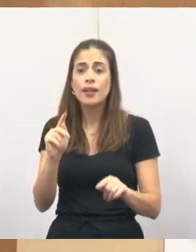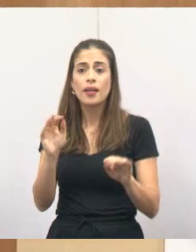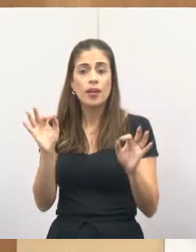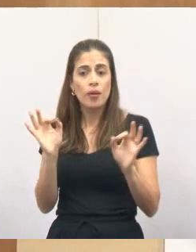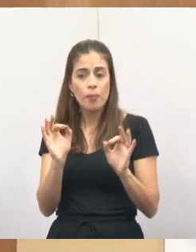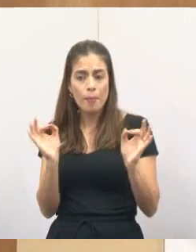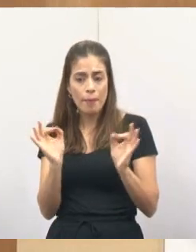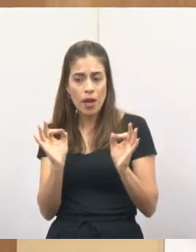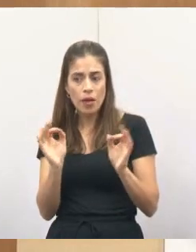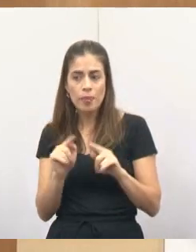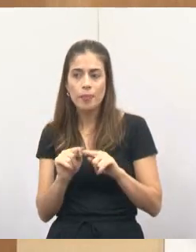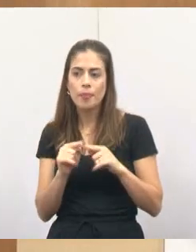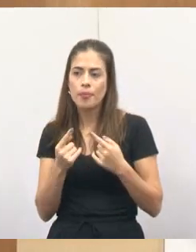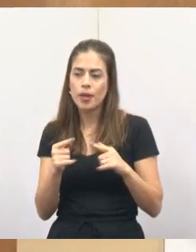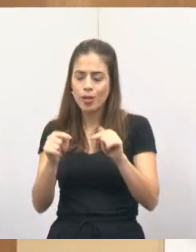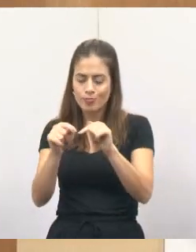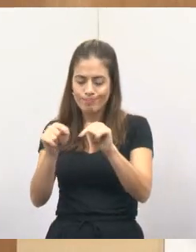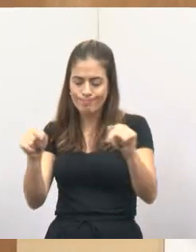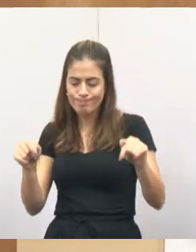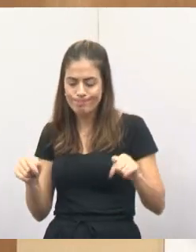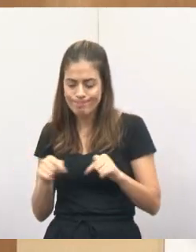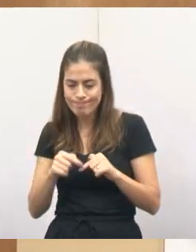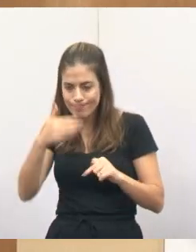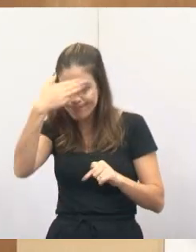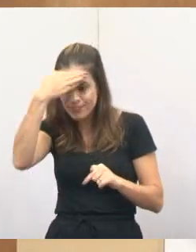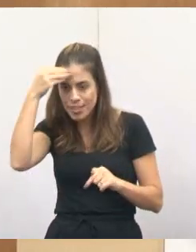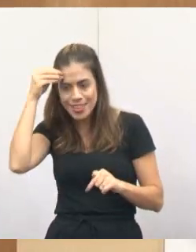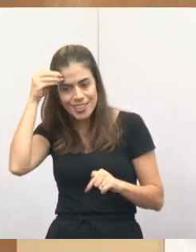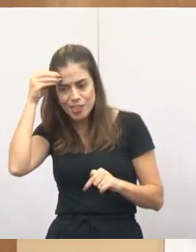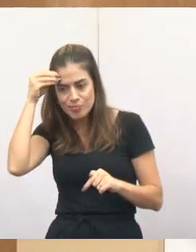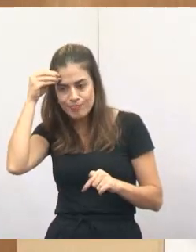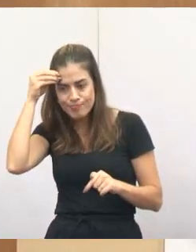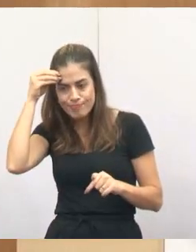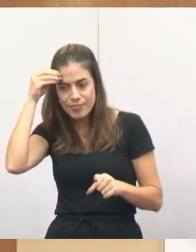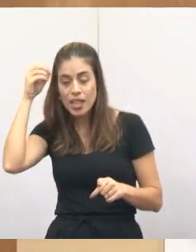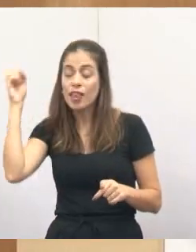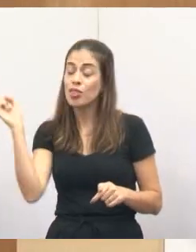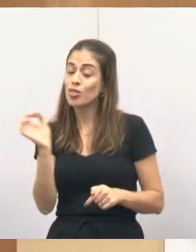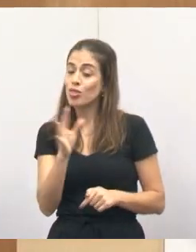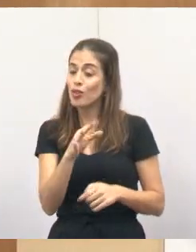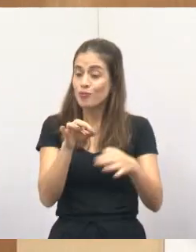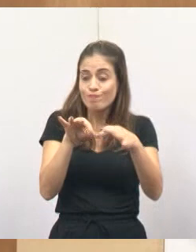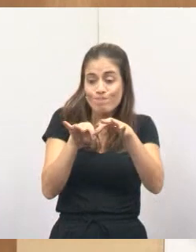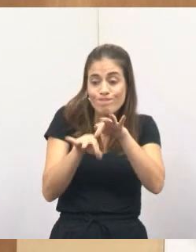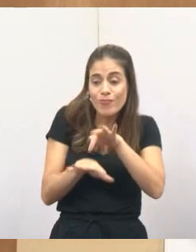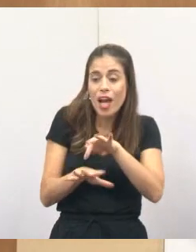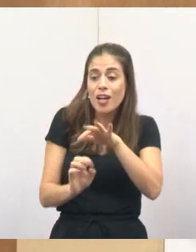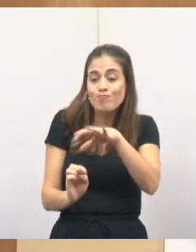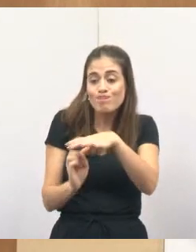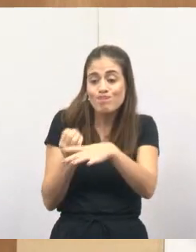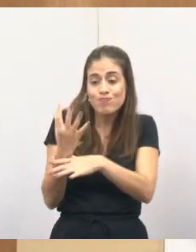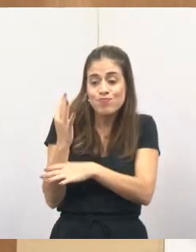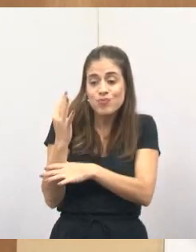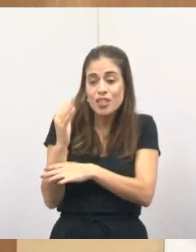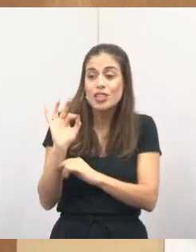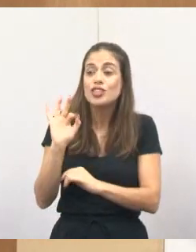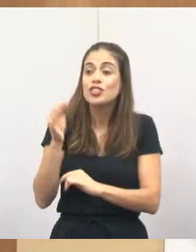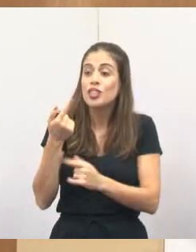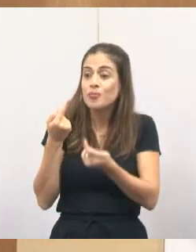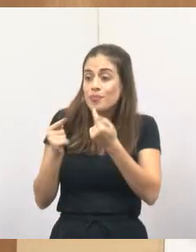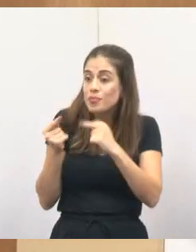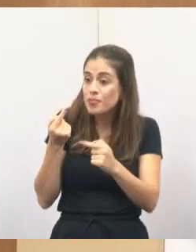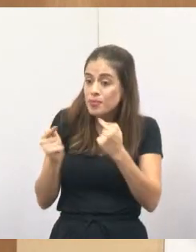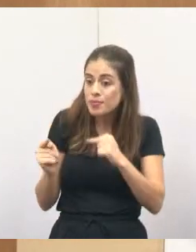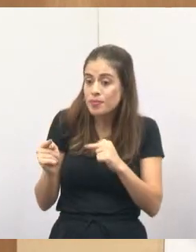espaço para o bercinho, onde serão plantadas as novas árvores. Então, já estamos aqui reivindicando, já